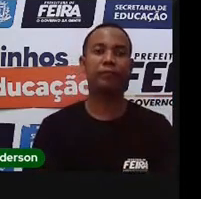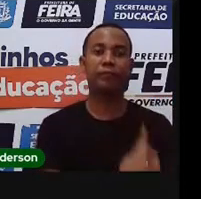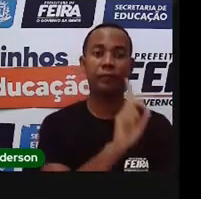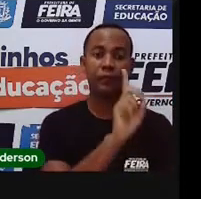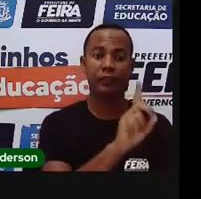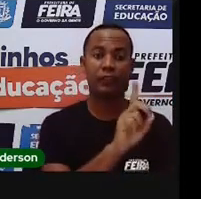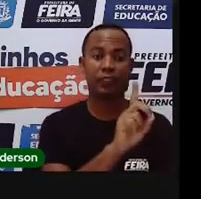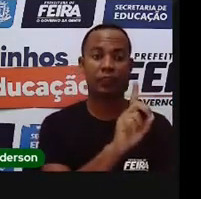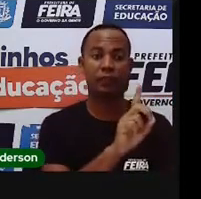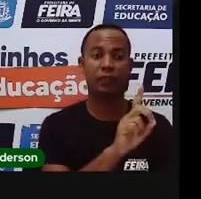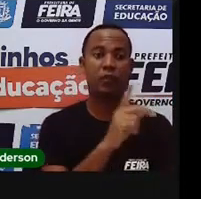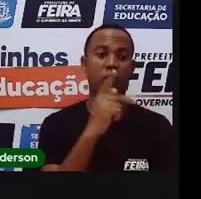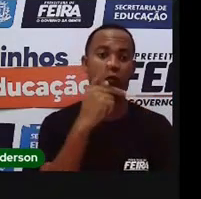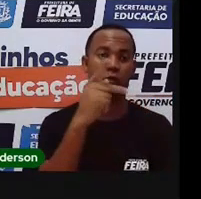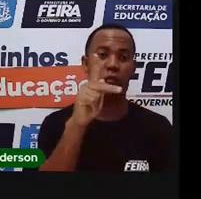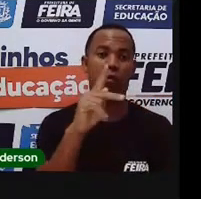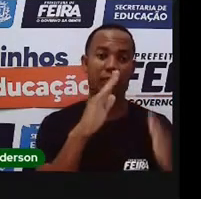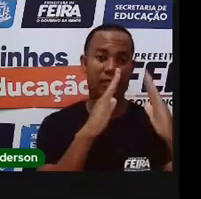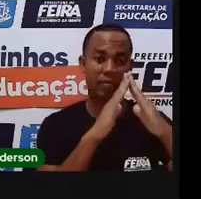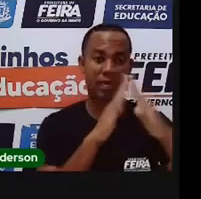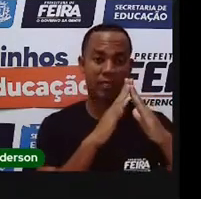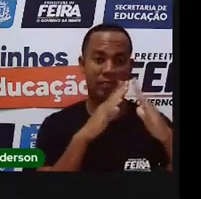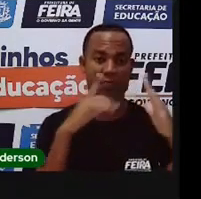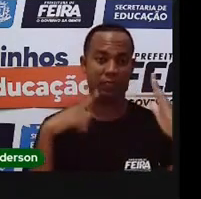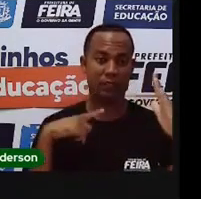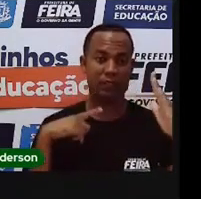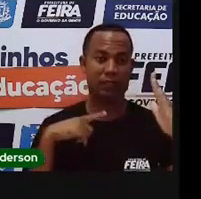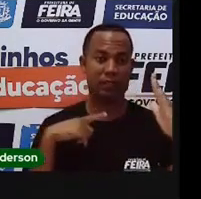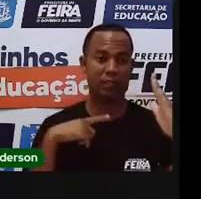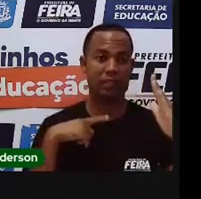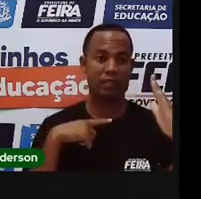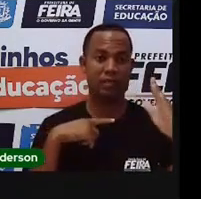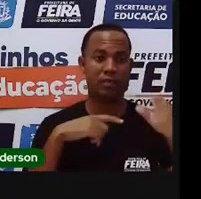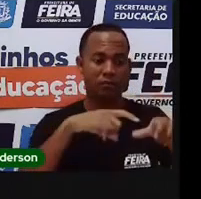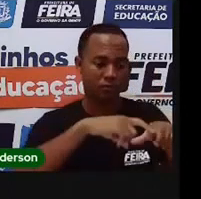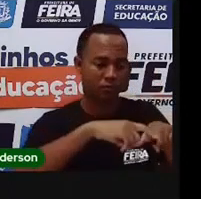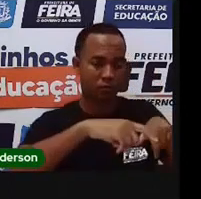Em sua casa, a coleta de esgoto